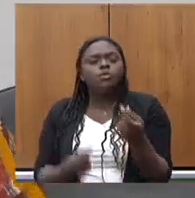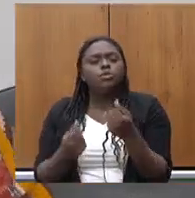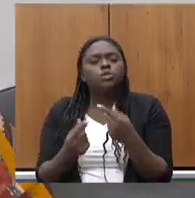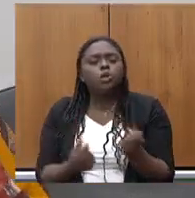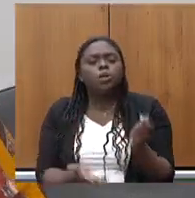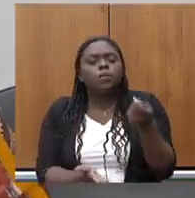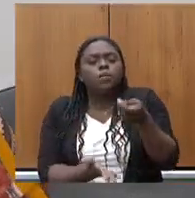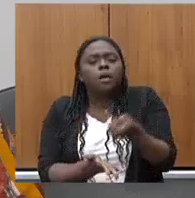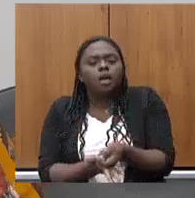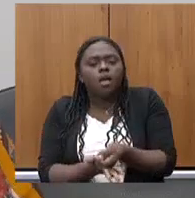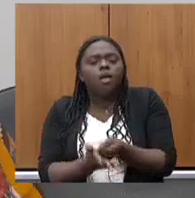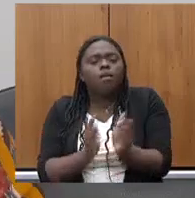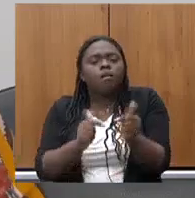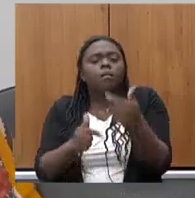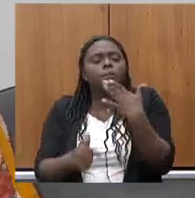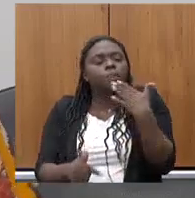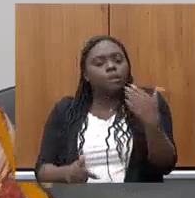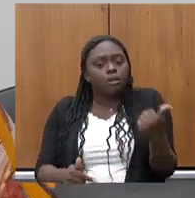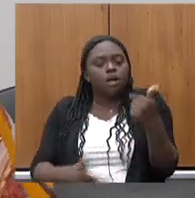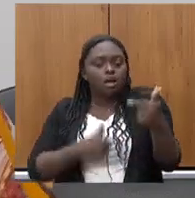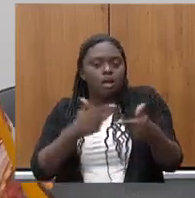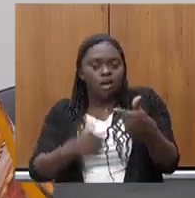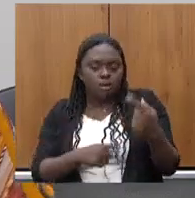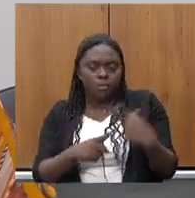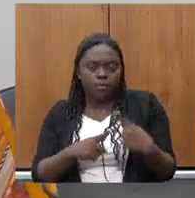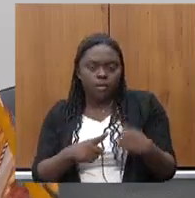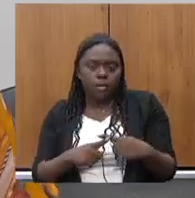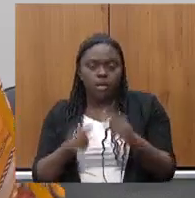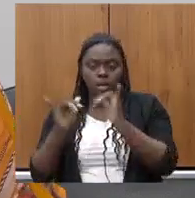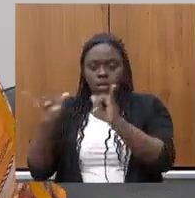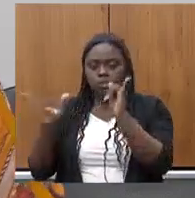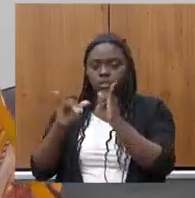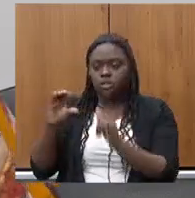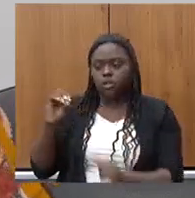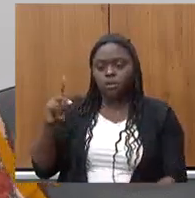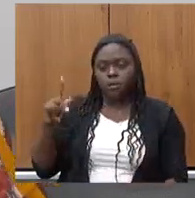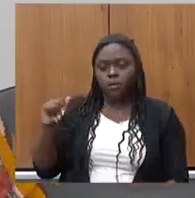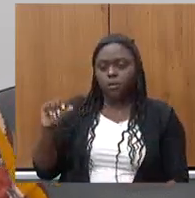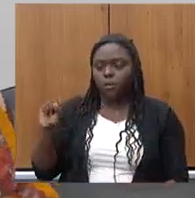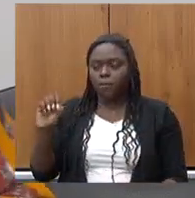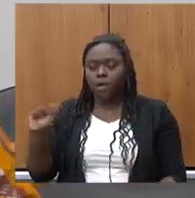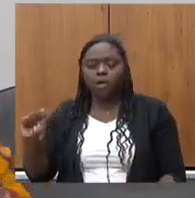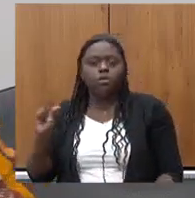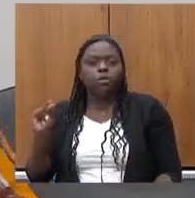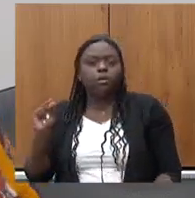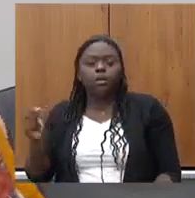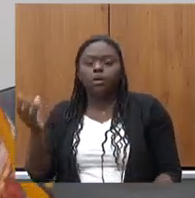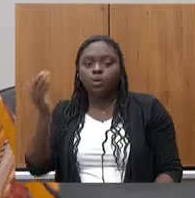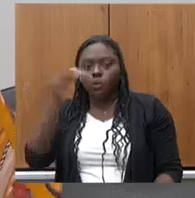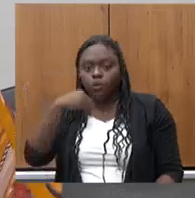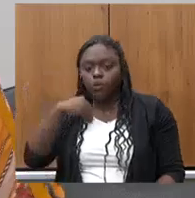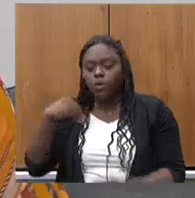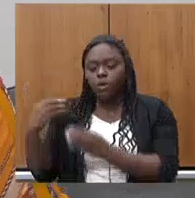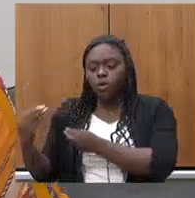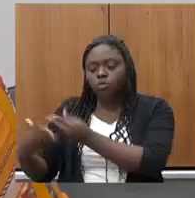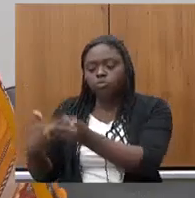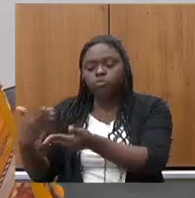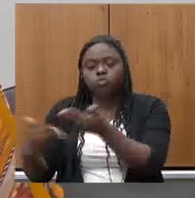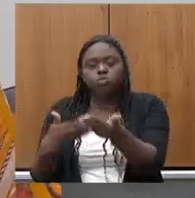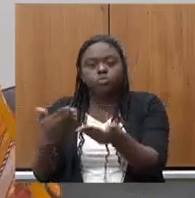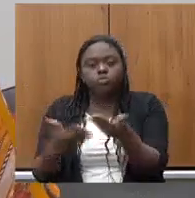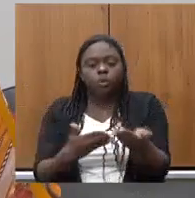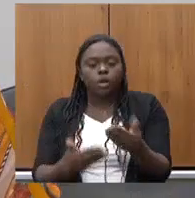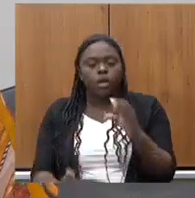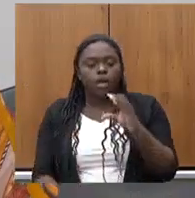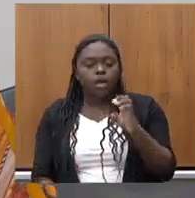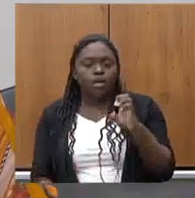para melhorar a qualidade dos serviços porque as notícias da Copasa é a distribuição dos lucros para acionistas a